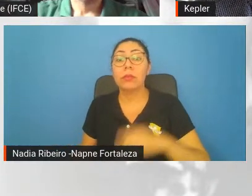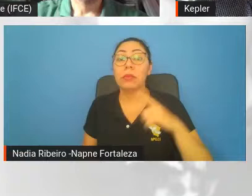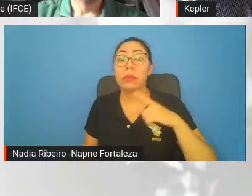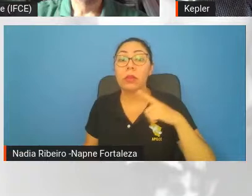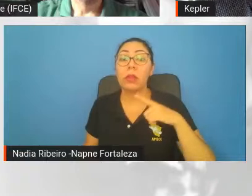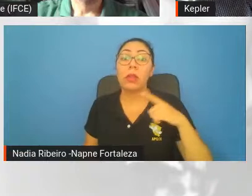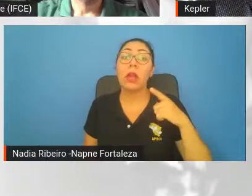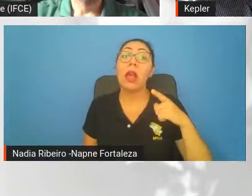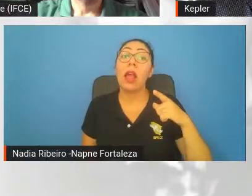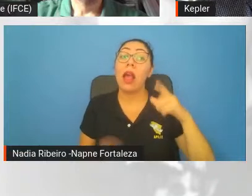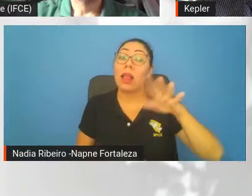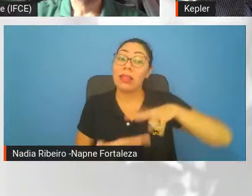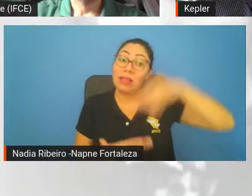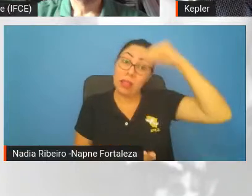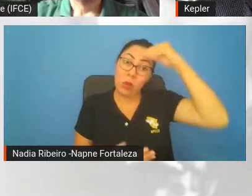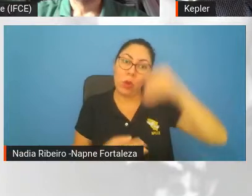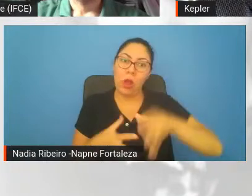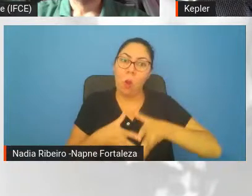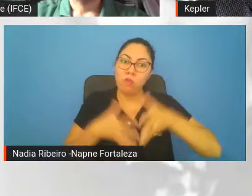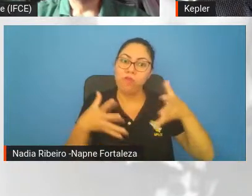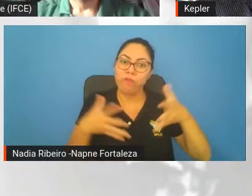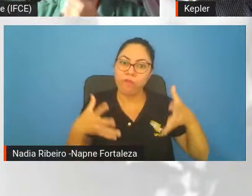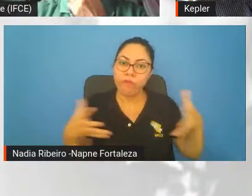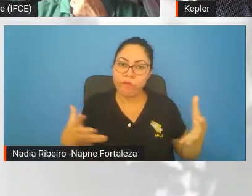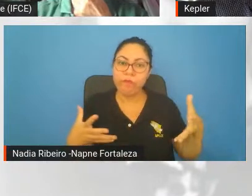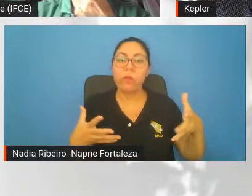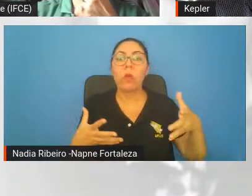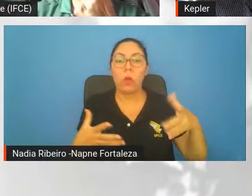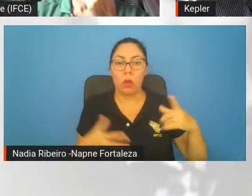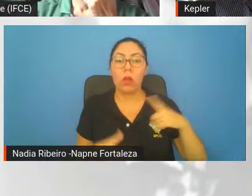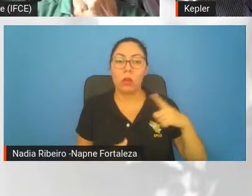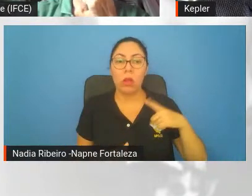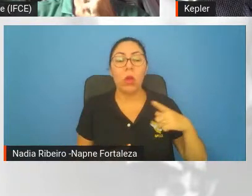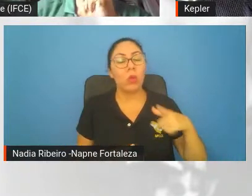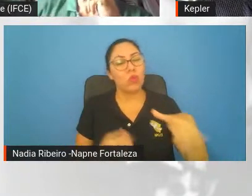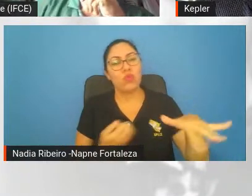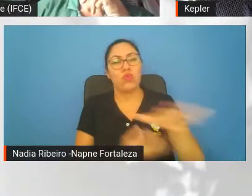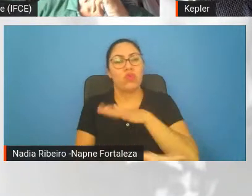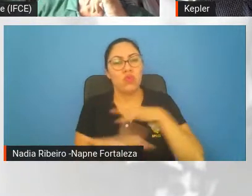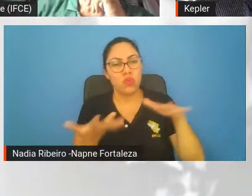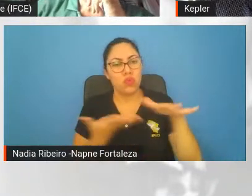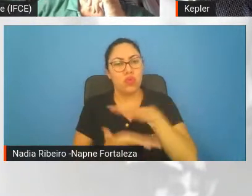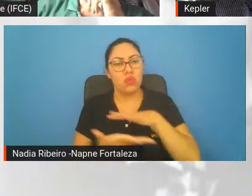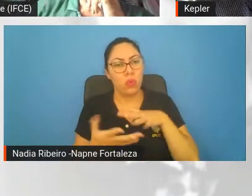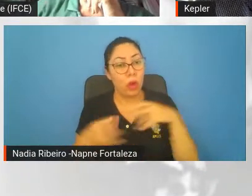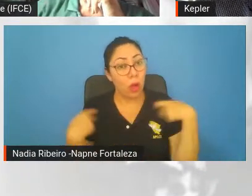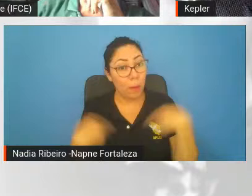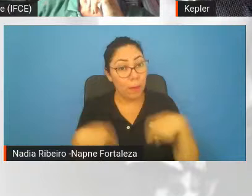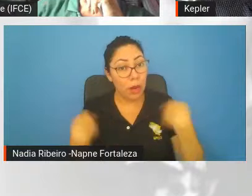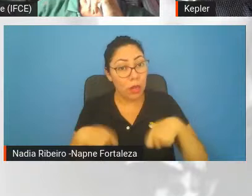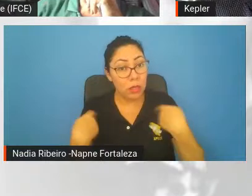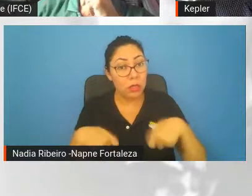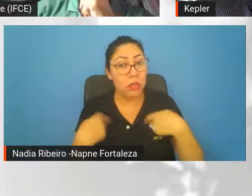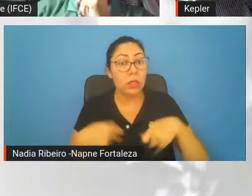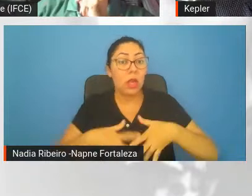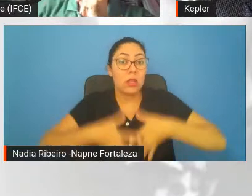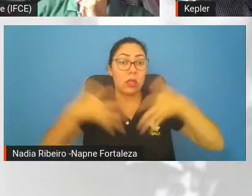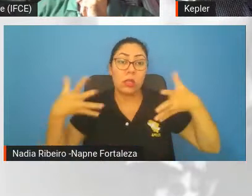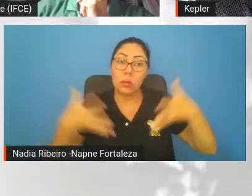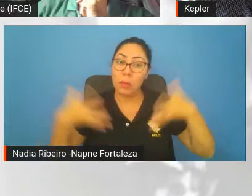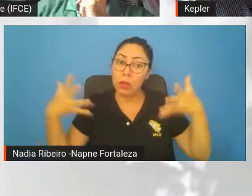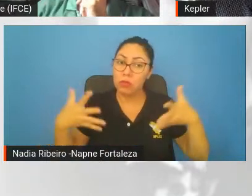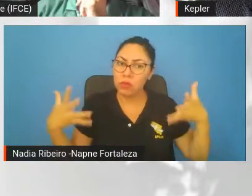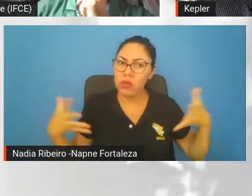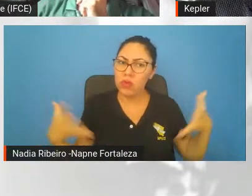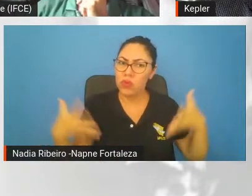teoria inflacionária, né? Ou seja, o universo pós-Big Bang, ele tem uma expansão muito